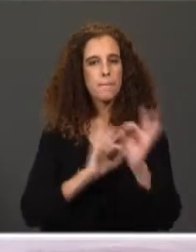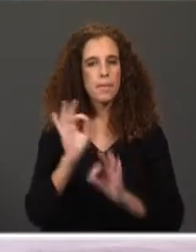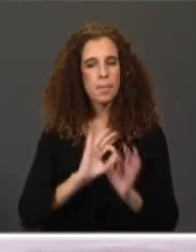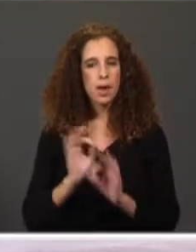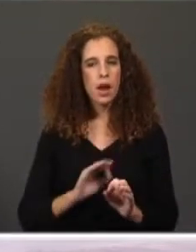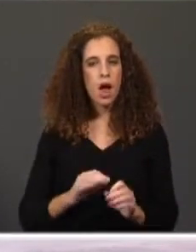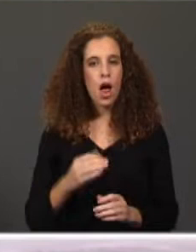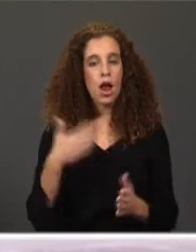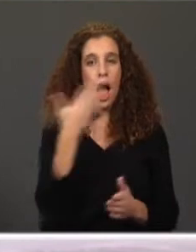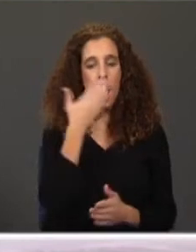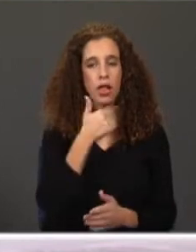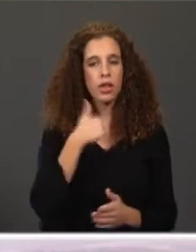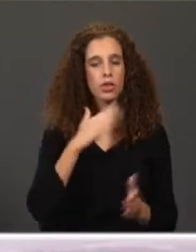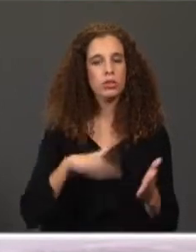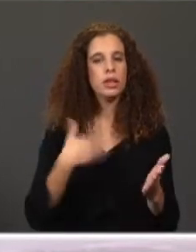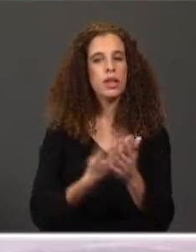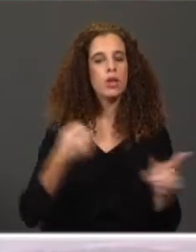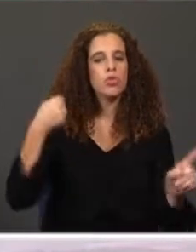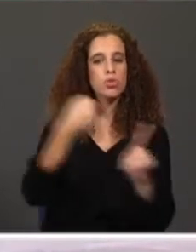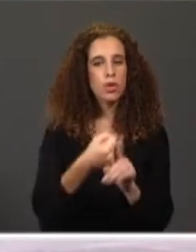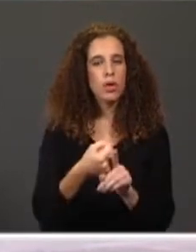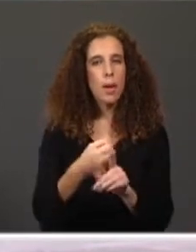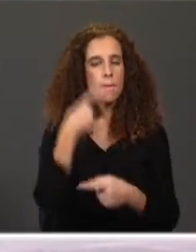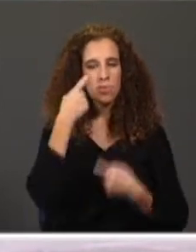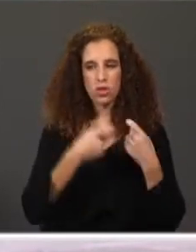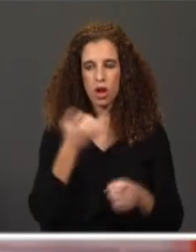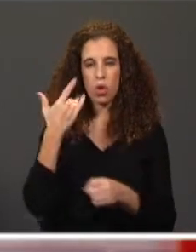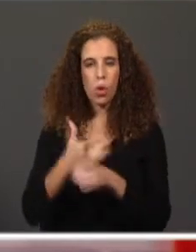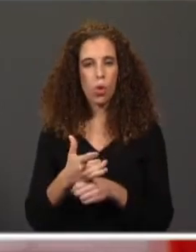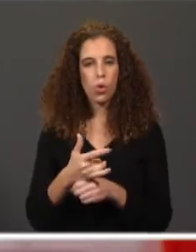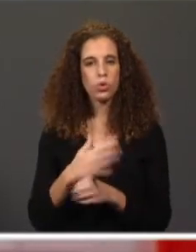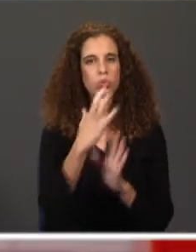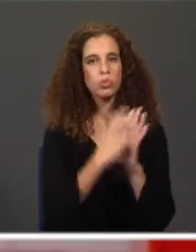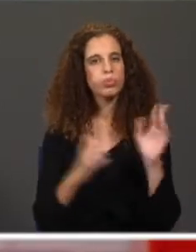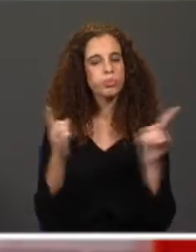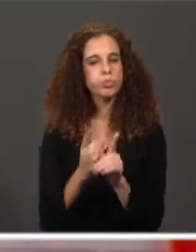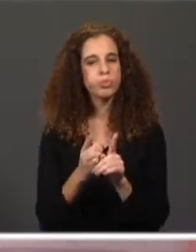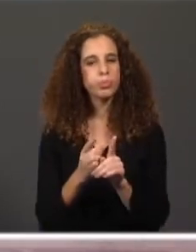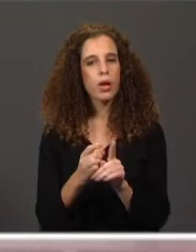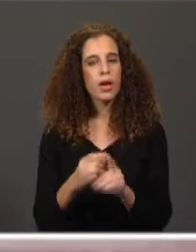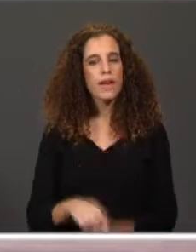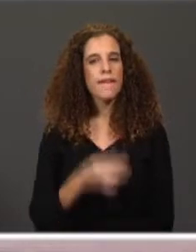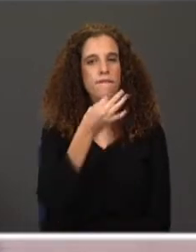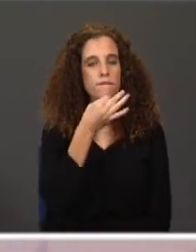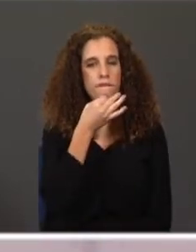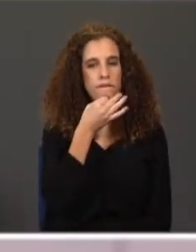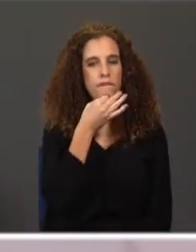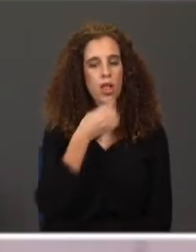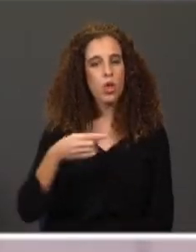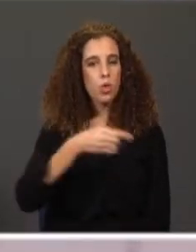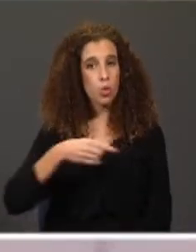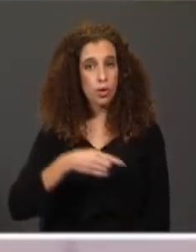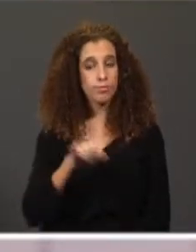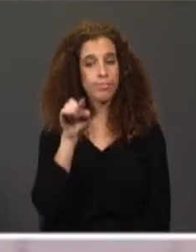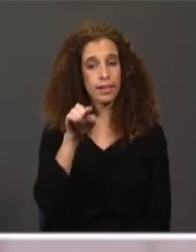pesquisares no teu manual um outro cronista abordado no nono ano. E tu encontraste certamente António Lobo Antunes. Eu